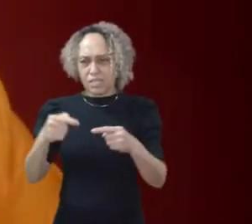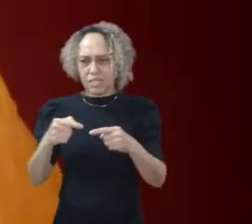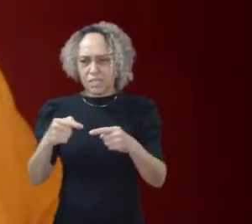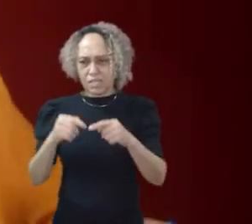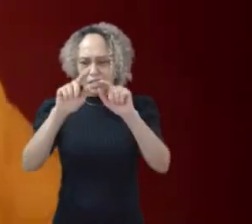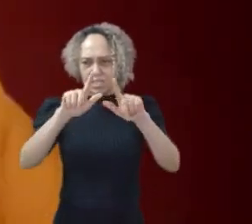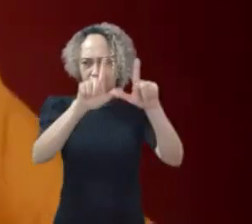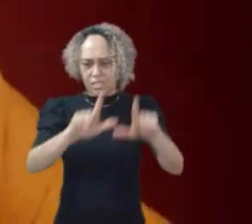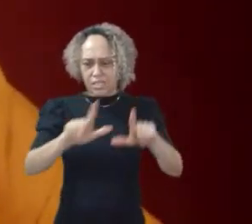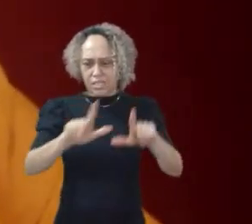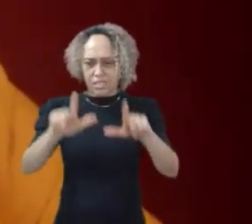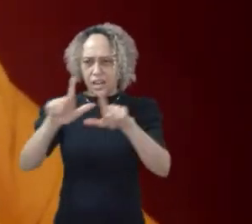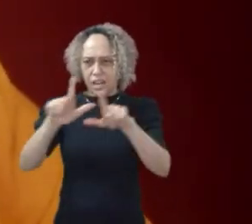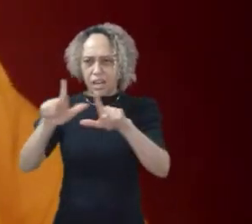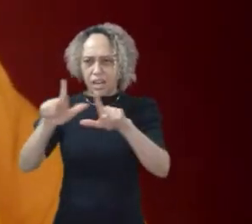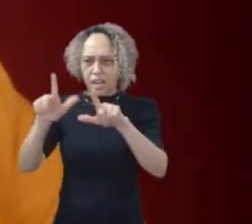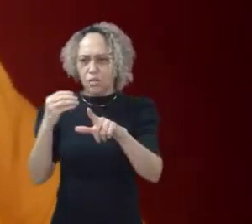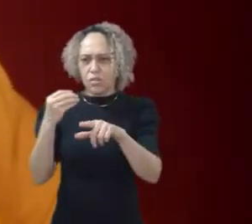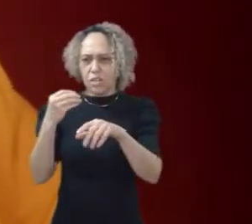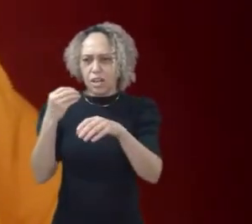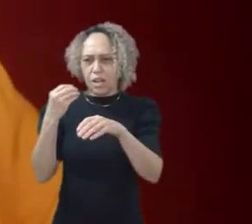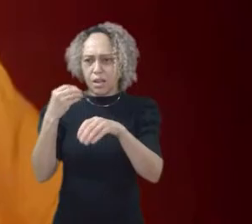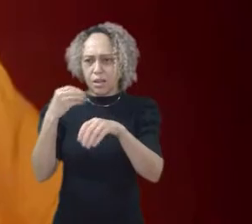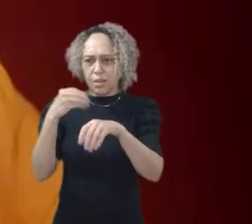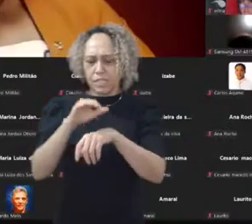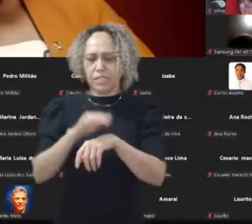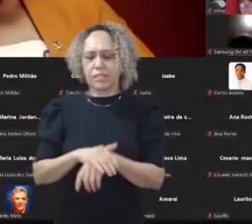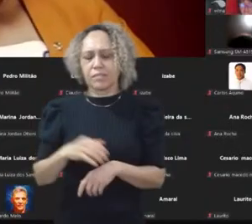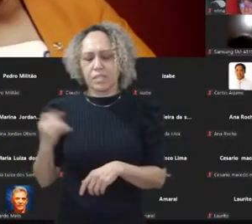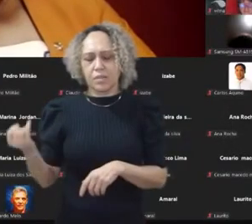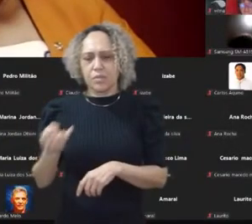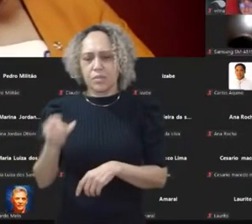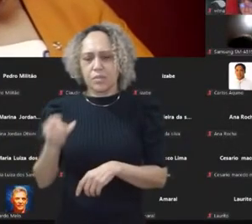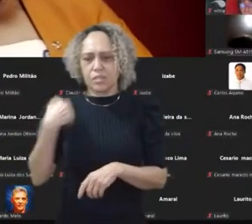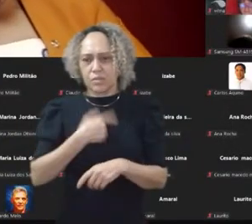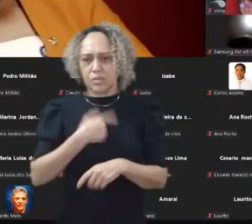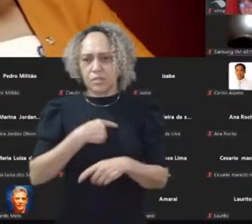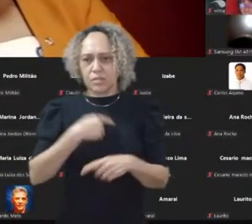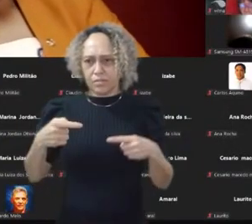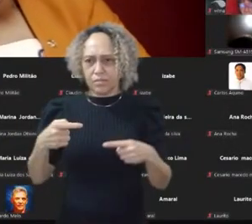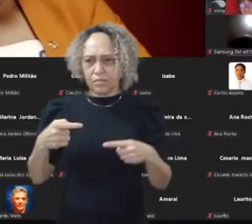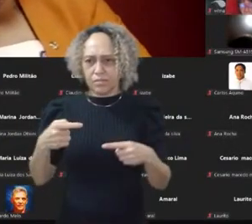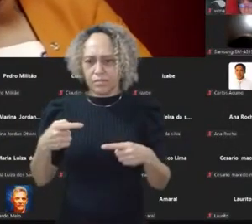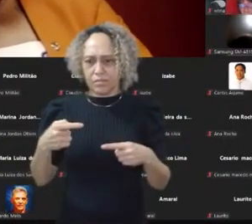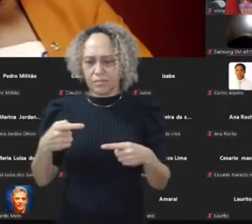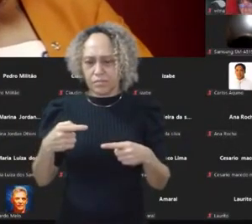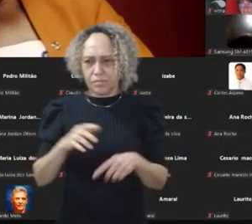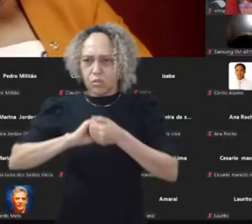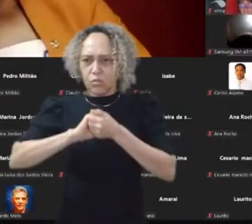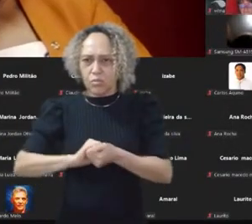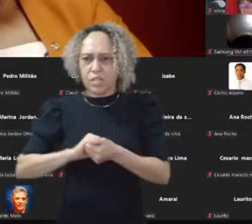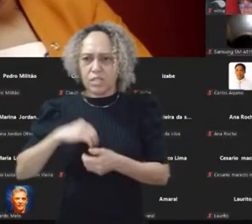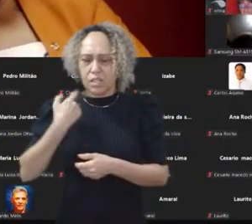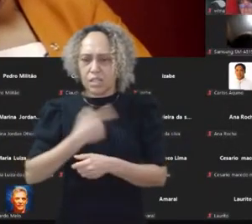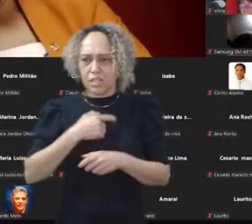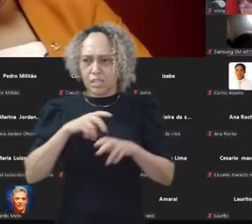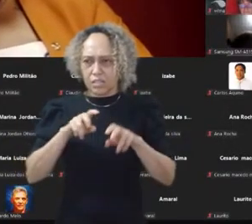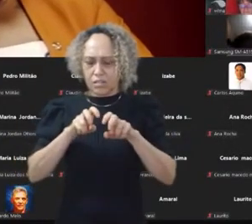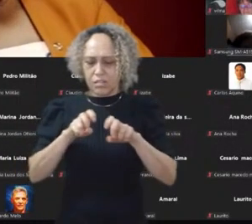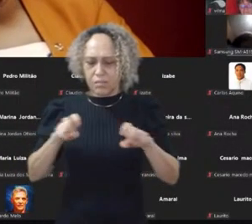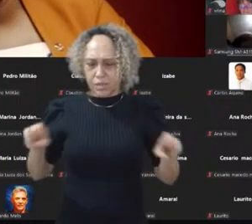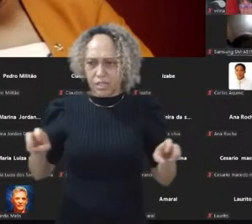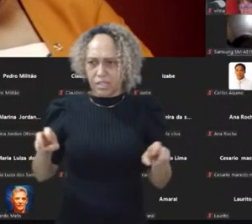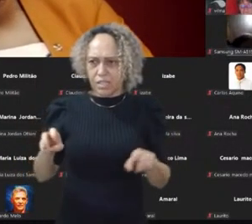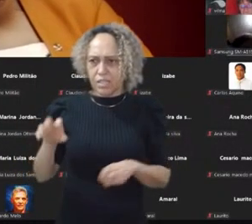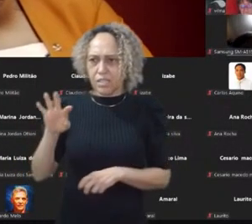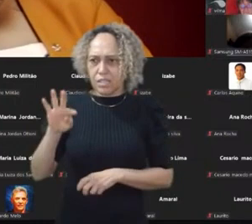Vai ser muito importante para o nosso debate. Enquanto projeta, eu quero cumprimentar aqui essa nossa mesa, o Tiago dos Reis,